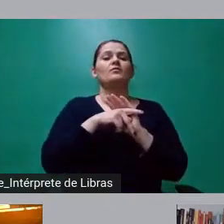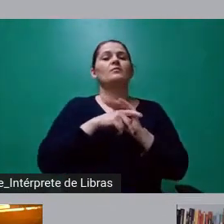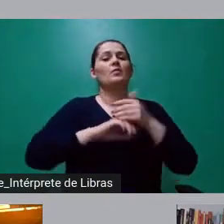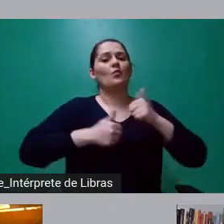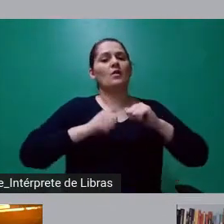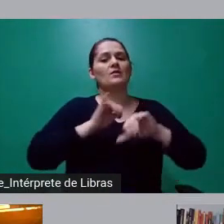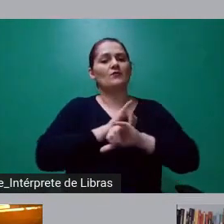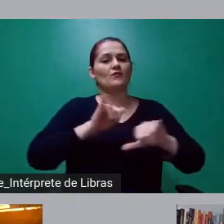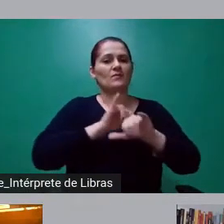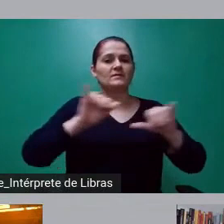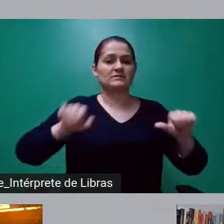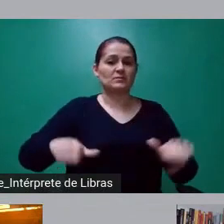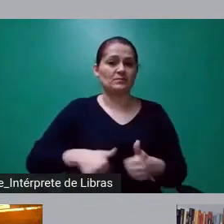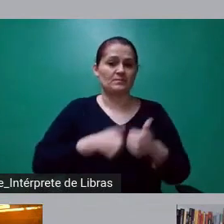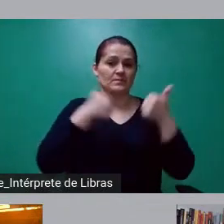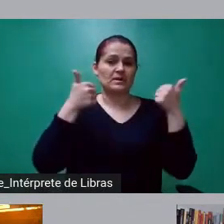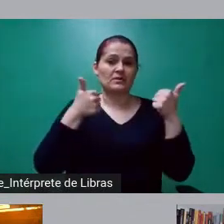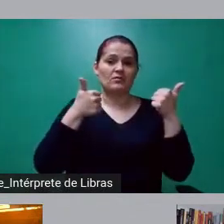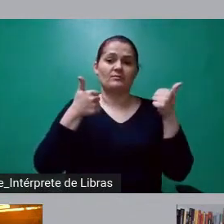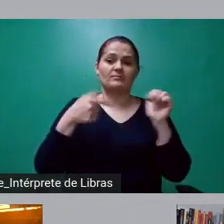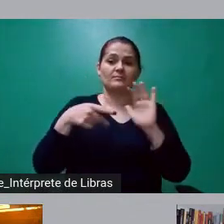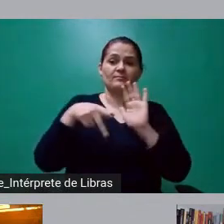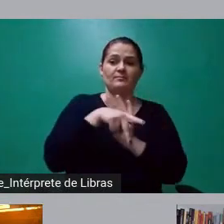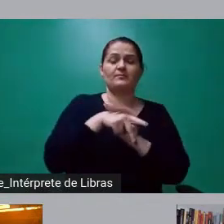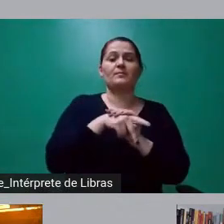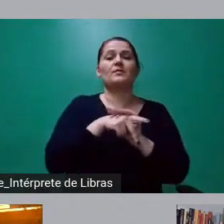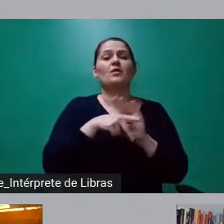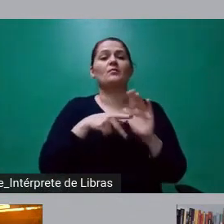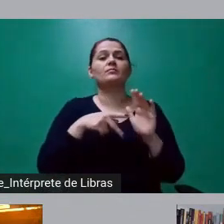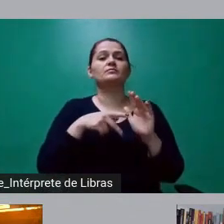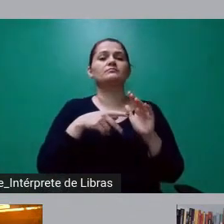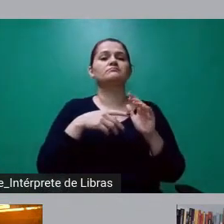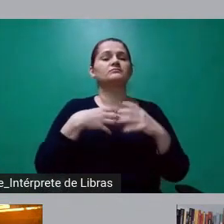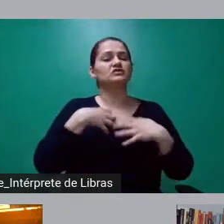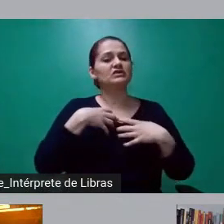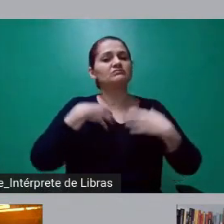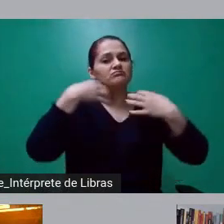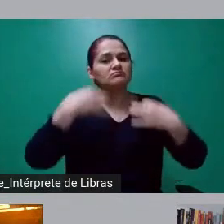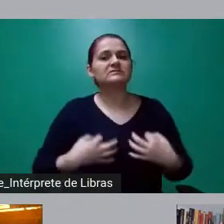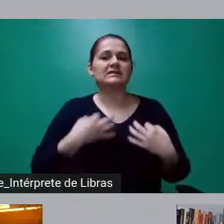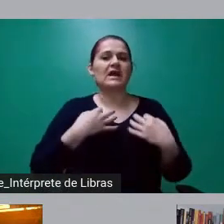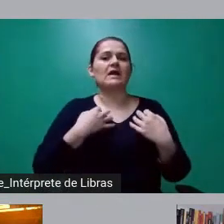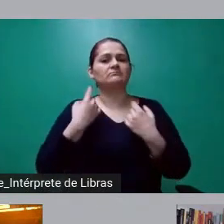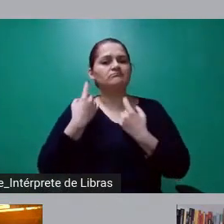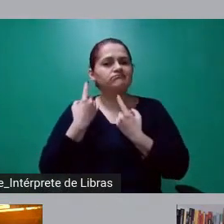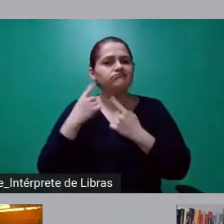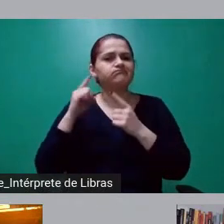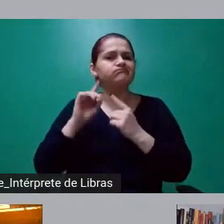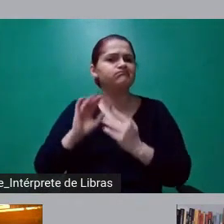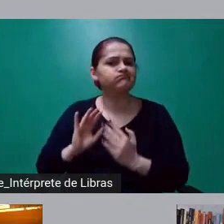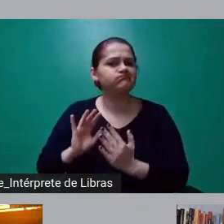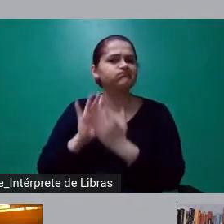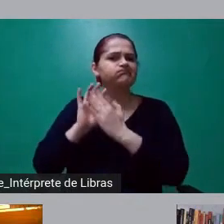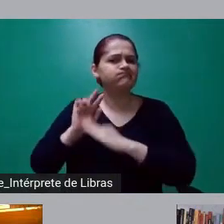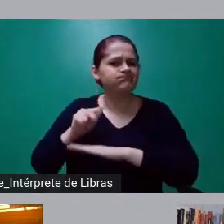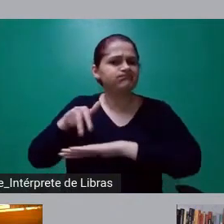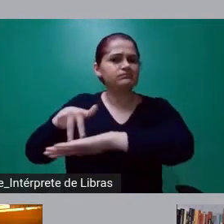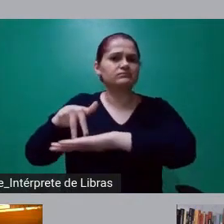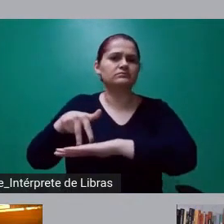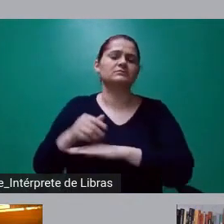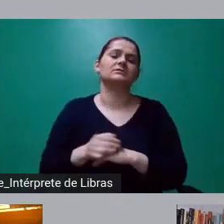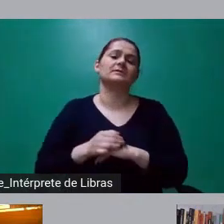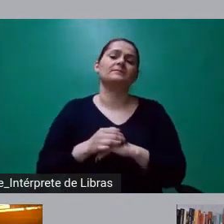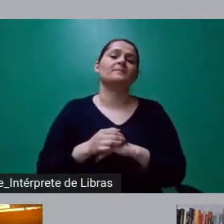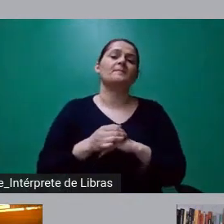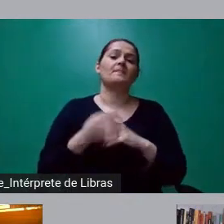de vida melhor. E enfrentar aquilo que deve ser enfrentado da maneira correta. E a necessidade, hoje, é muito mais premente do que sempre. Até